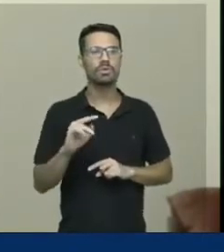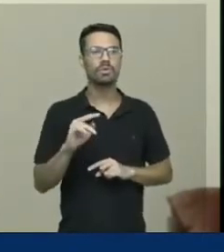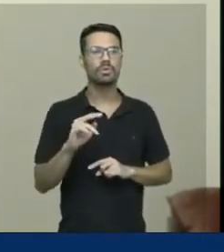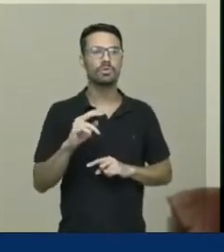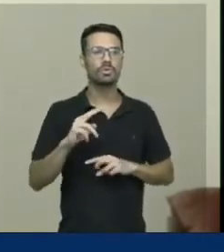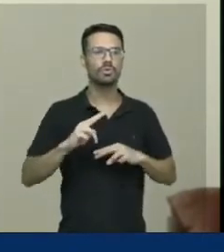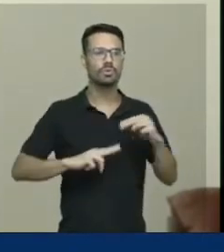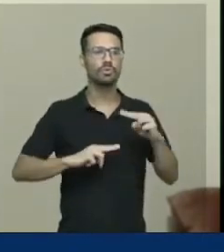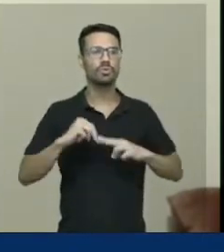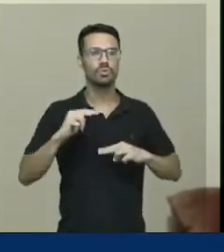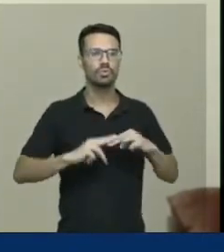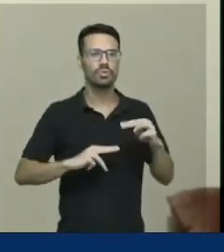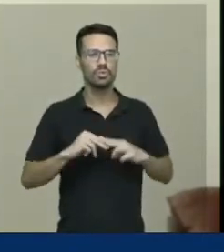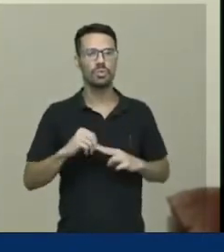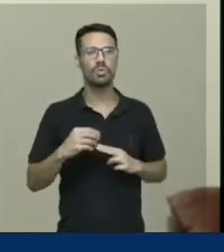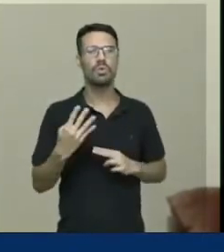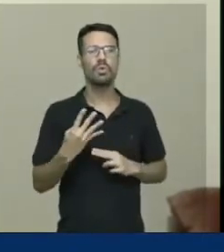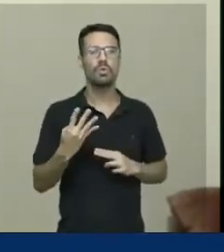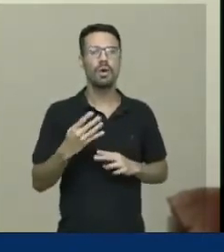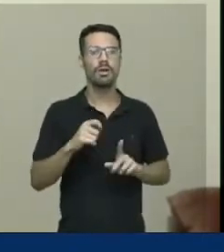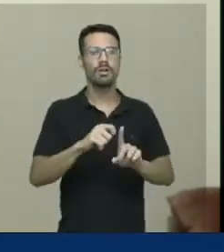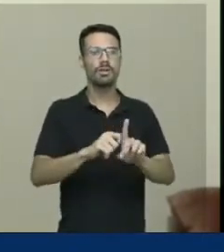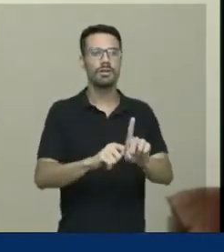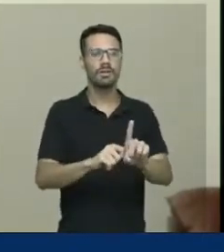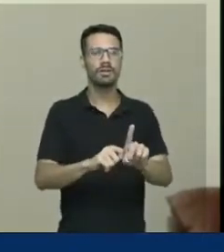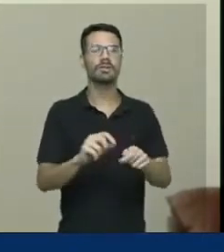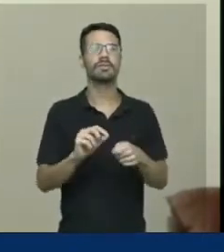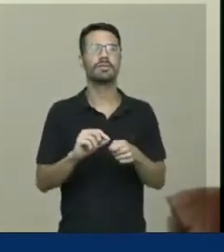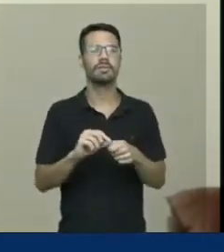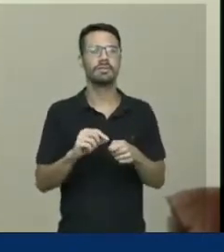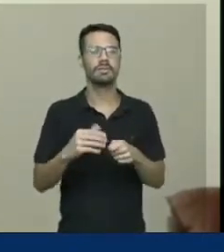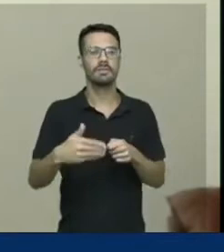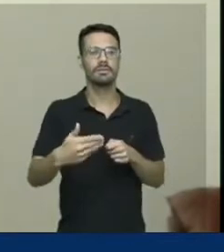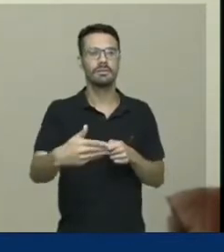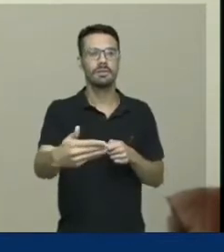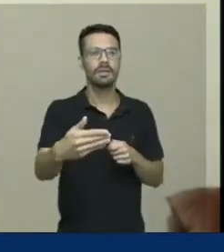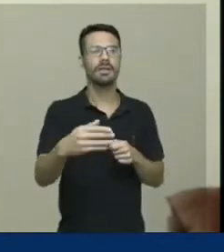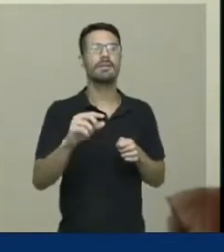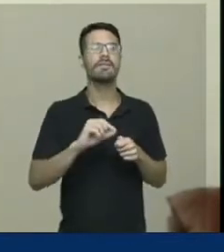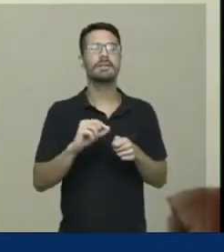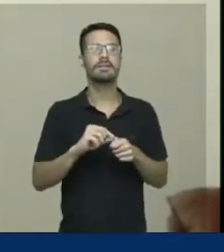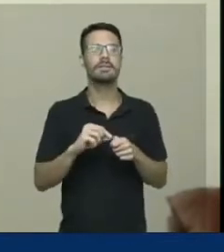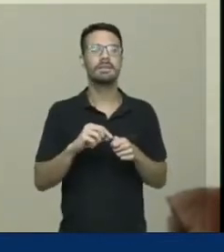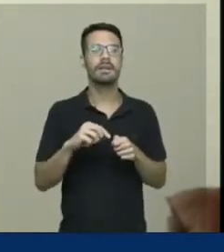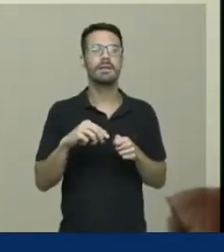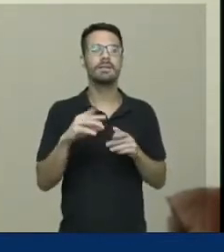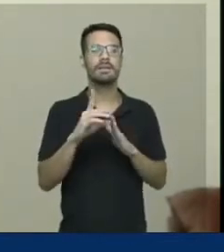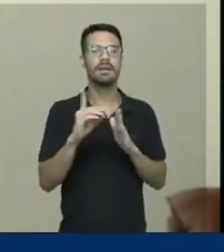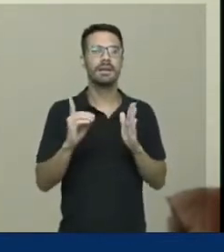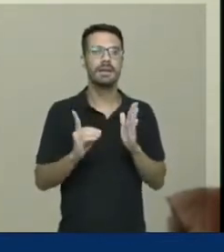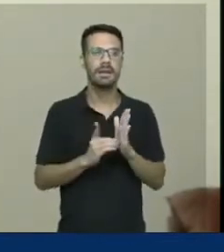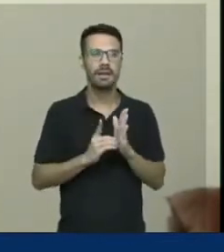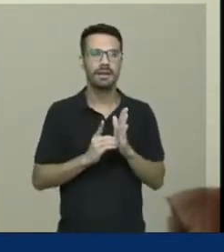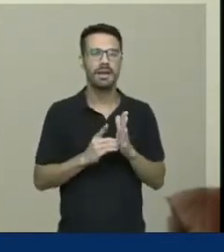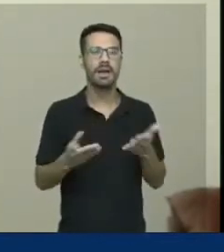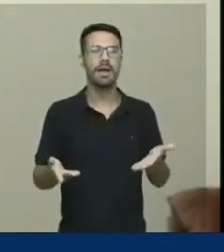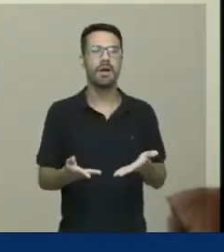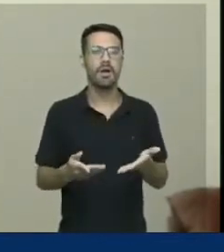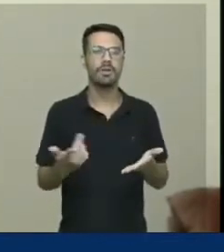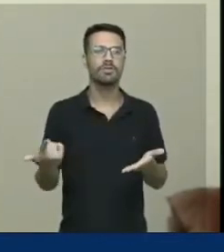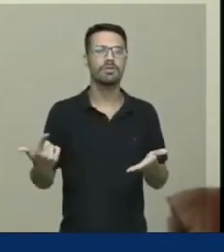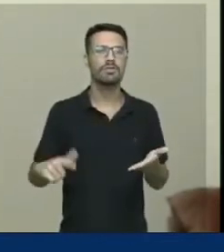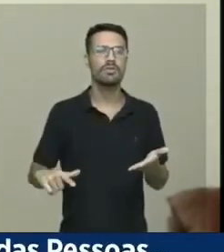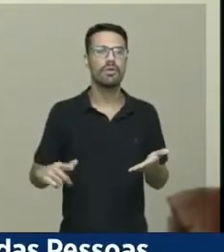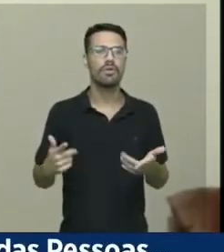meses, tramitando o processo administrativo interno para a minuta desse decreto, ao final chegar com um equívoco dessa natureza